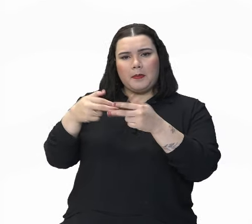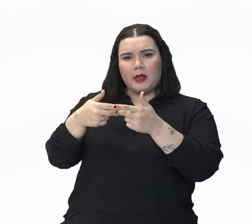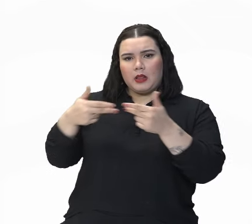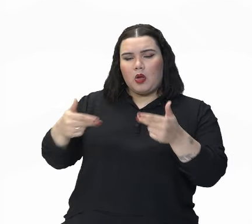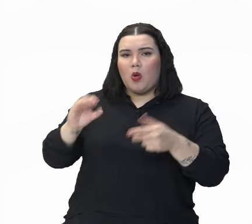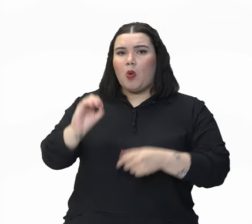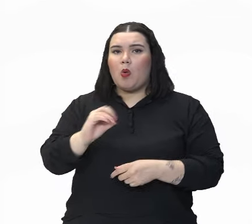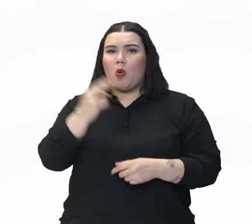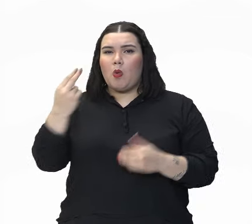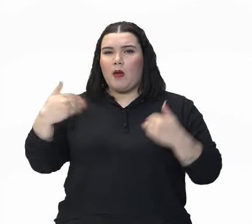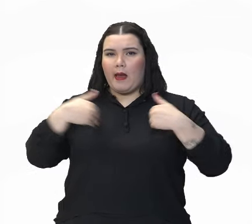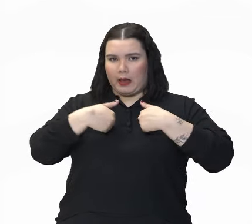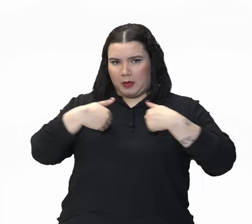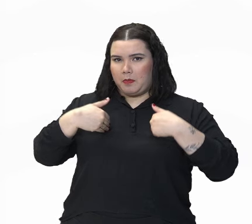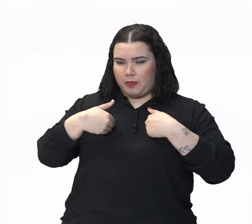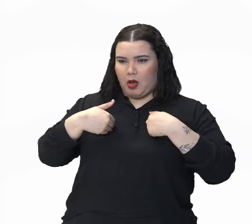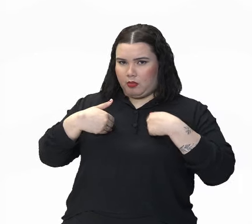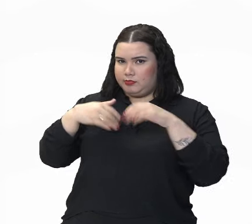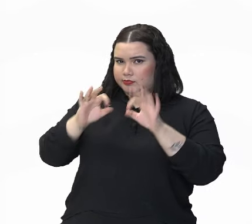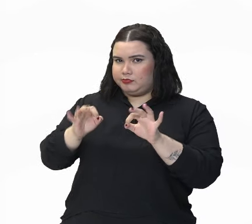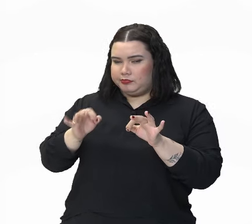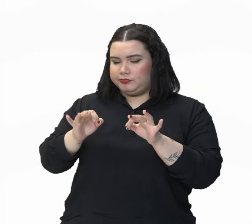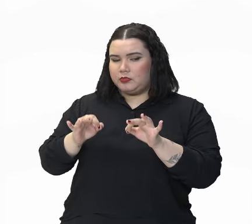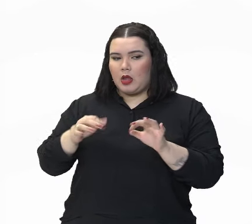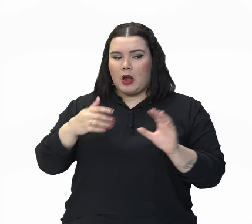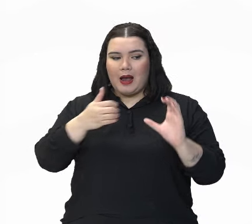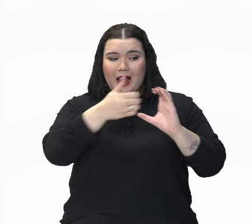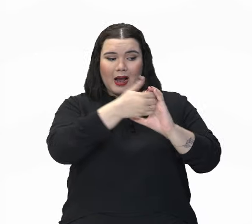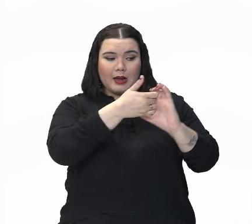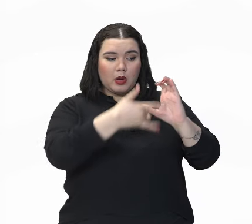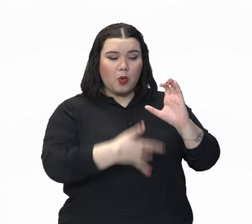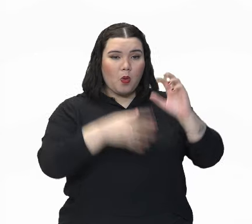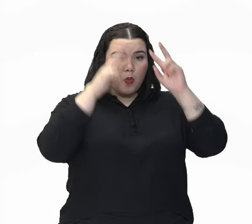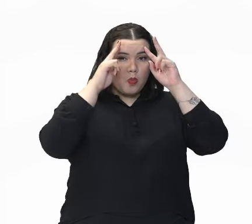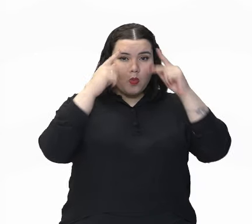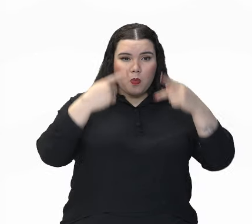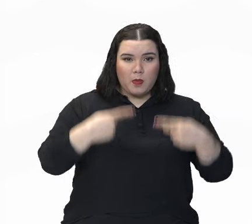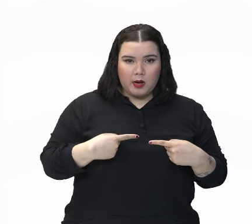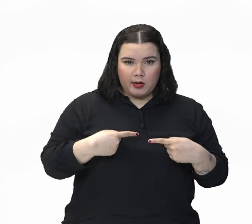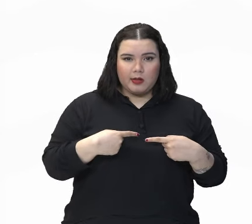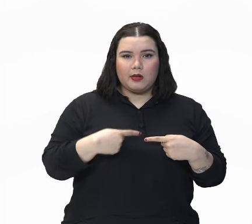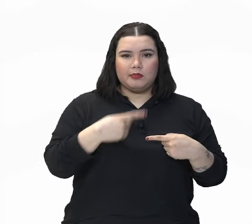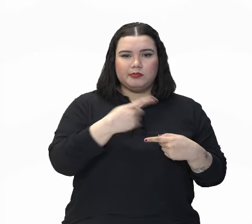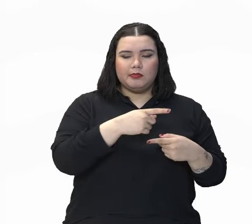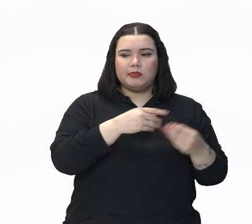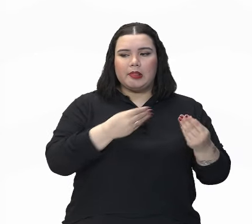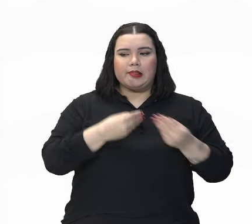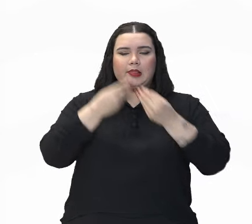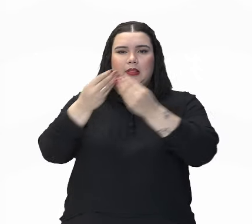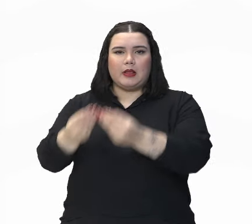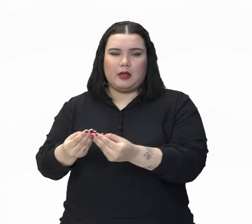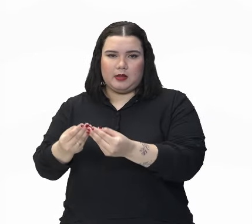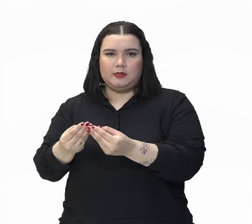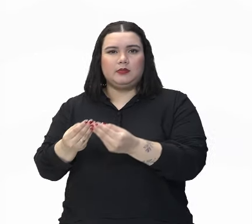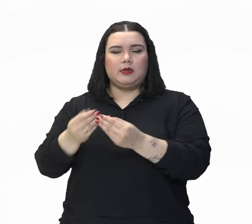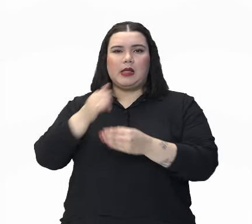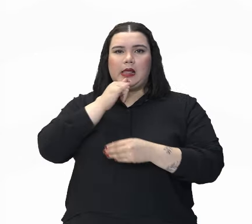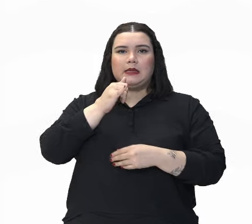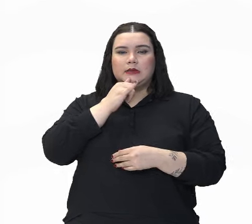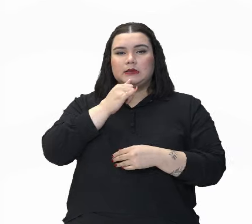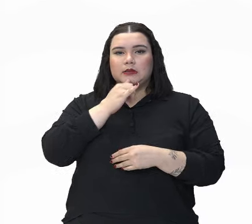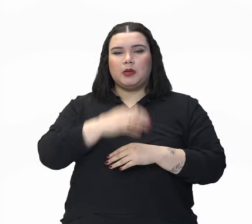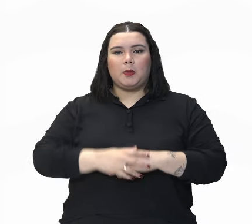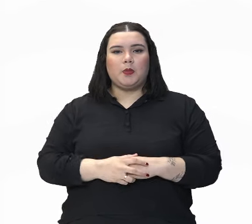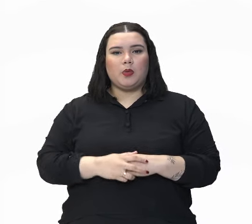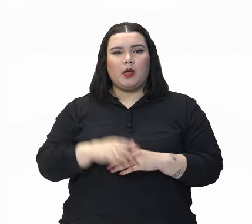inanimados ou aos demais animais. Então, vai colocar uma característica que é